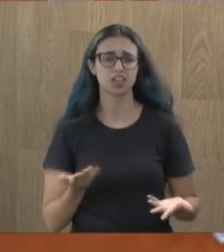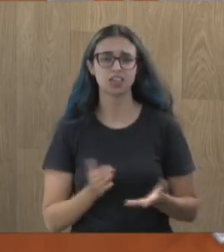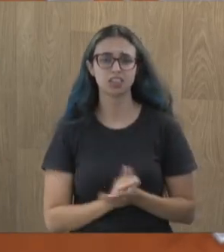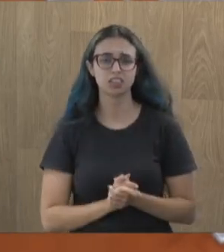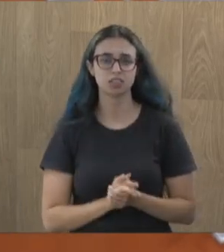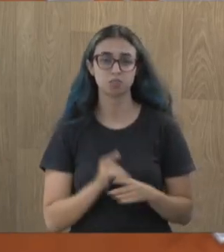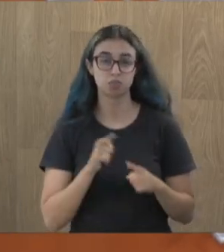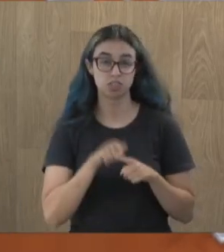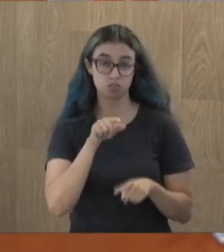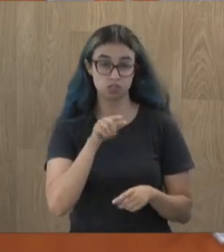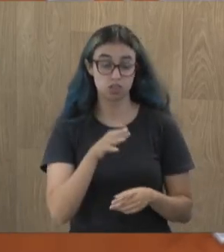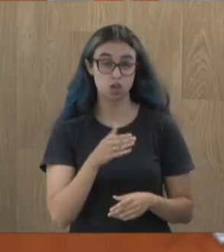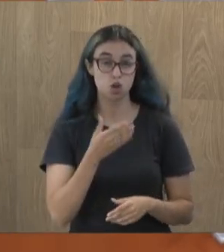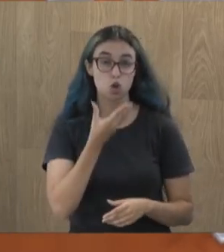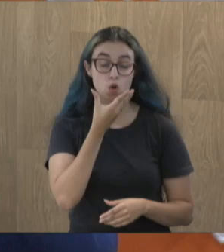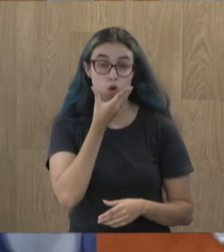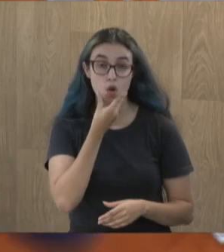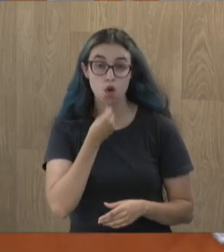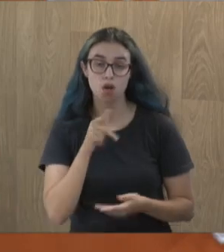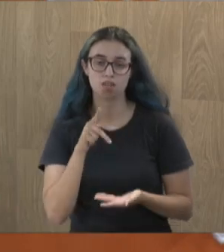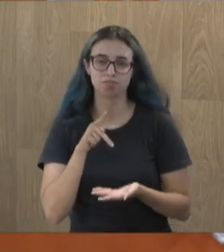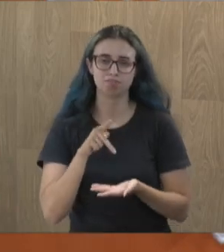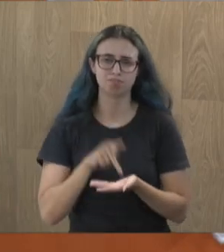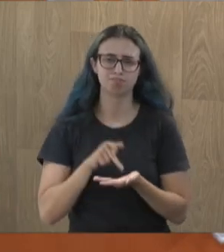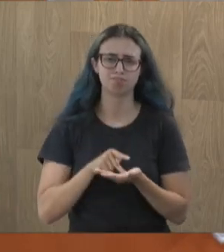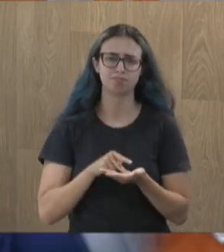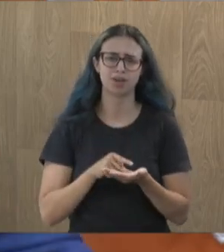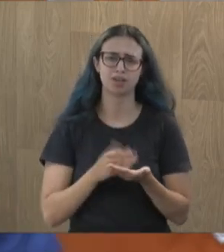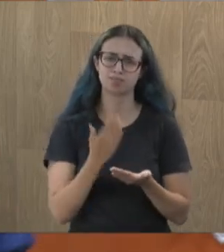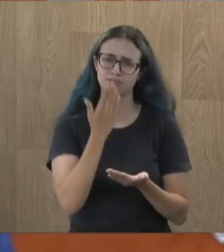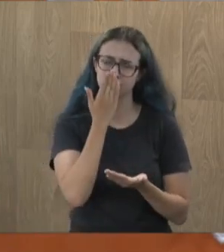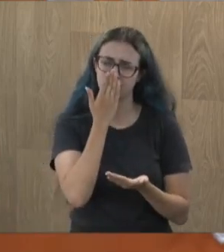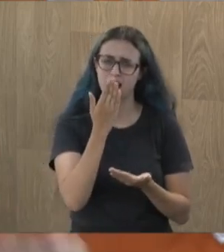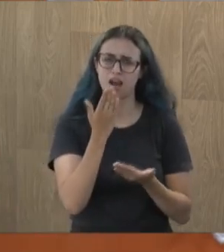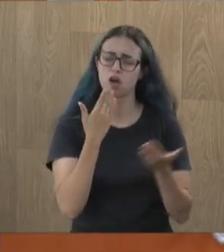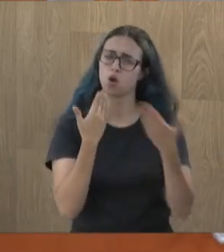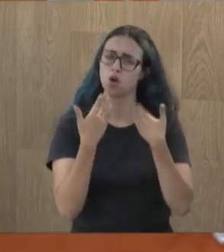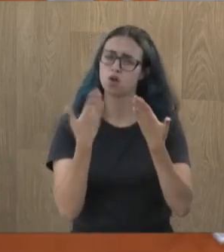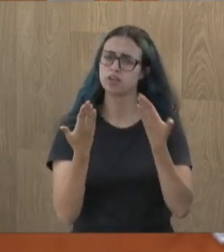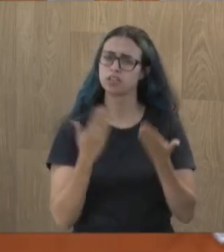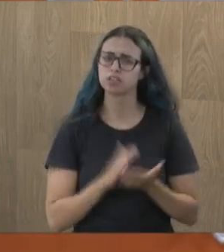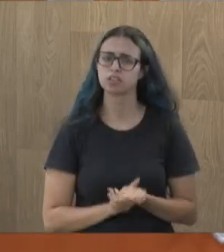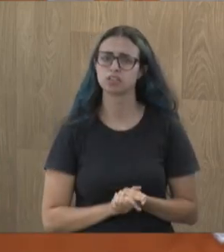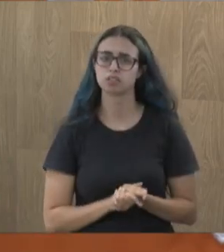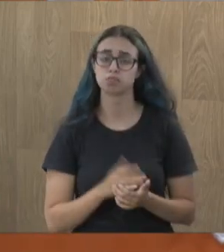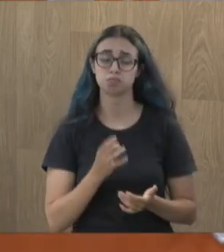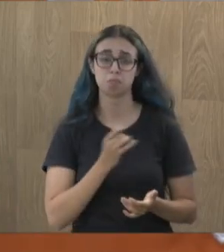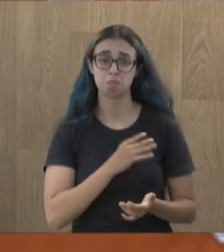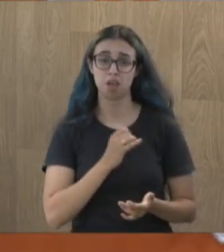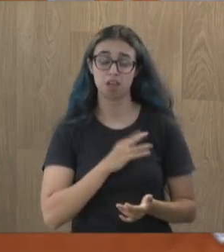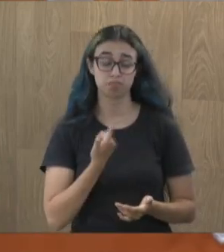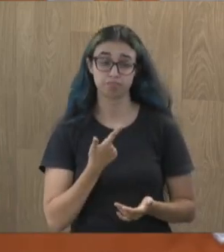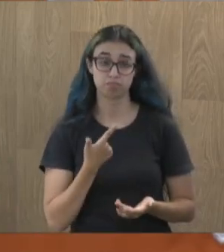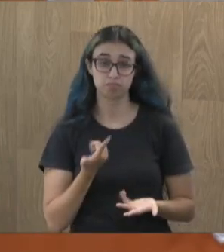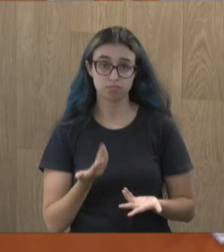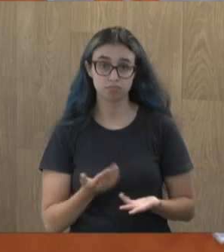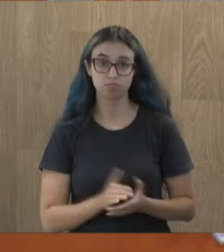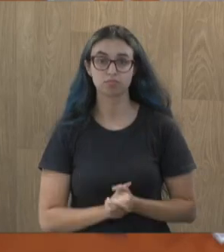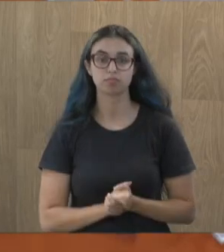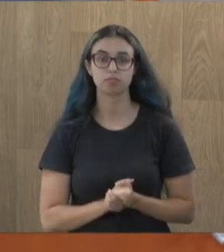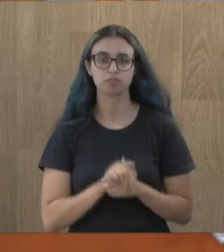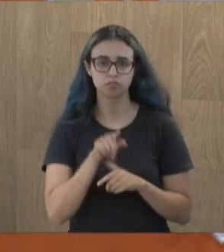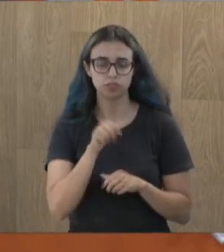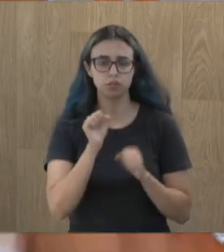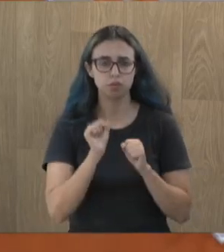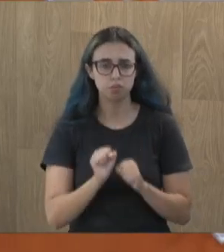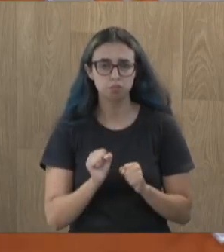você tivesse caráter, você vinha aqui conversar comigo, olhar a olho, pra gente falar umas verdades na sua cara. Eu não tenho medo de você não, rapaz. Você